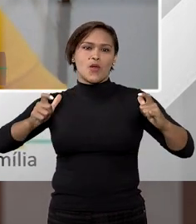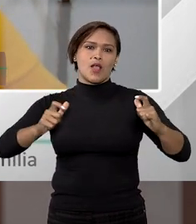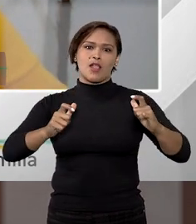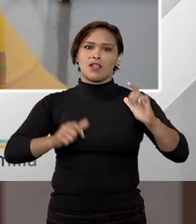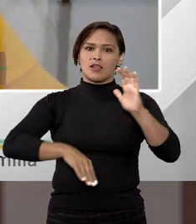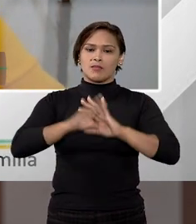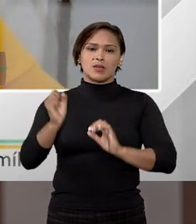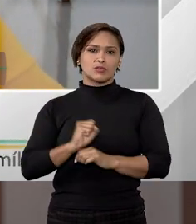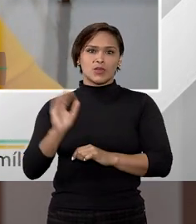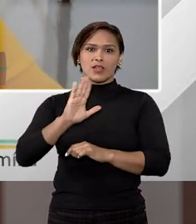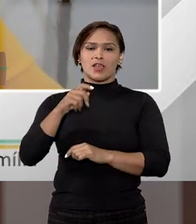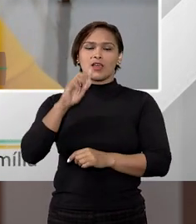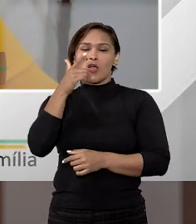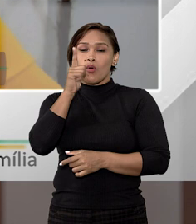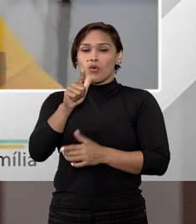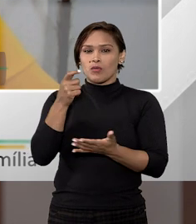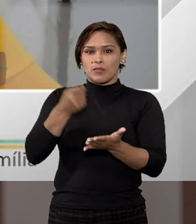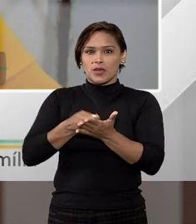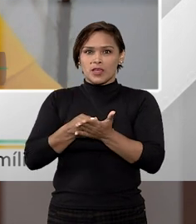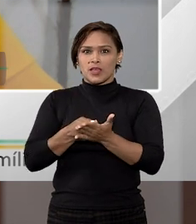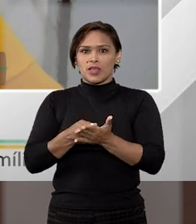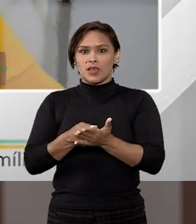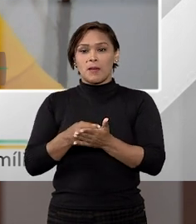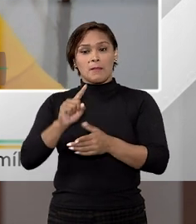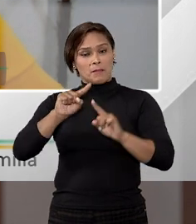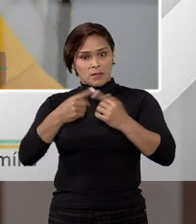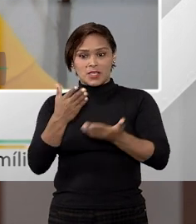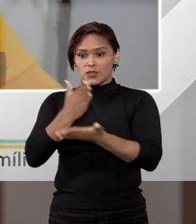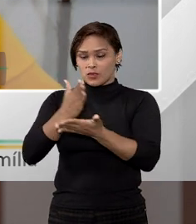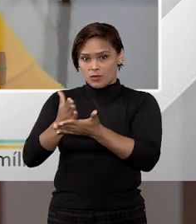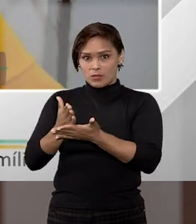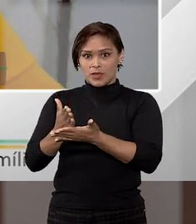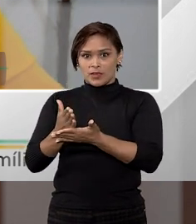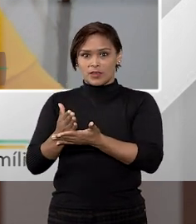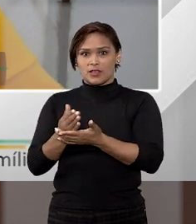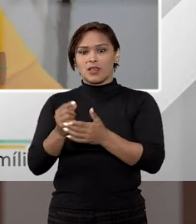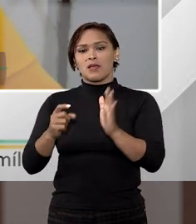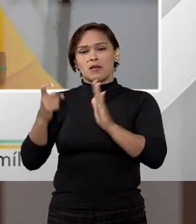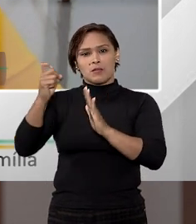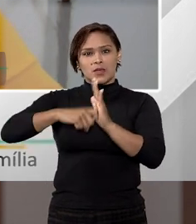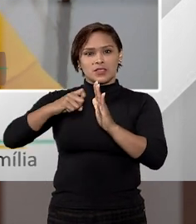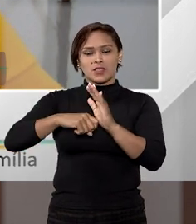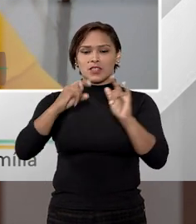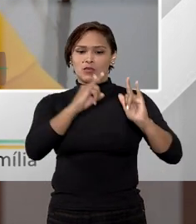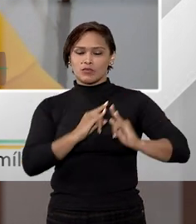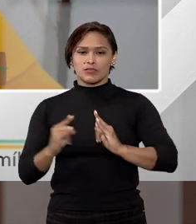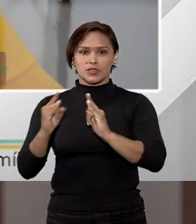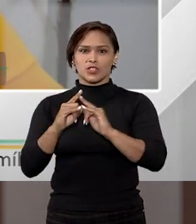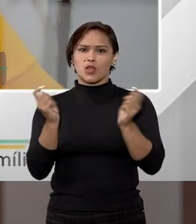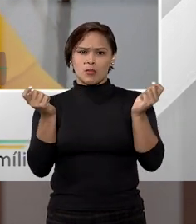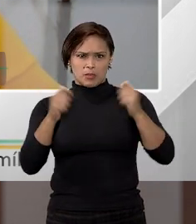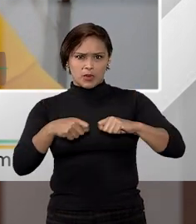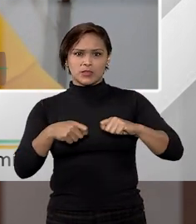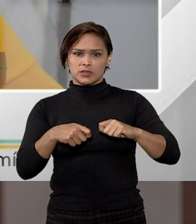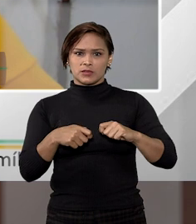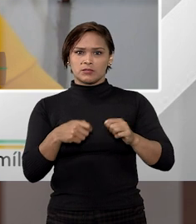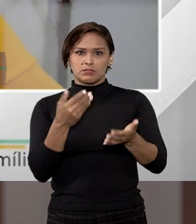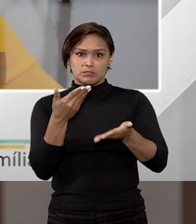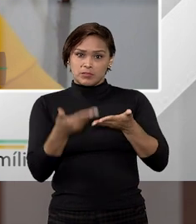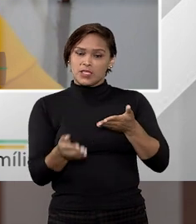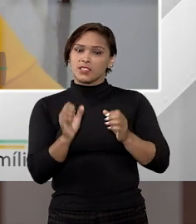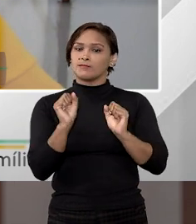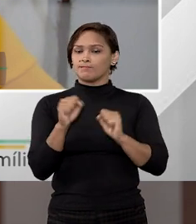está muito alta, não estou conseguindo pagar. Poxa, eu estou pagando financiamento, mas a minha taxa do condomínio eu não estou conseguindo pagar, eu posso perder esse bem?